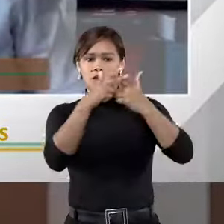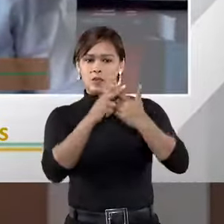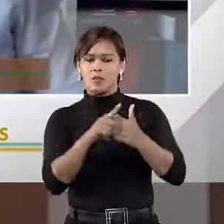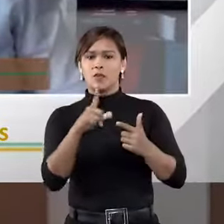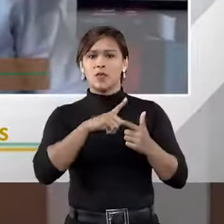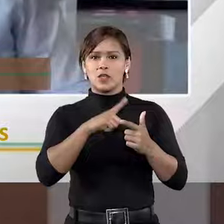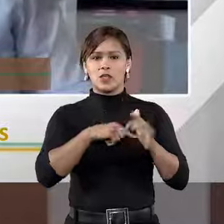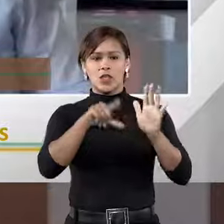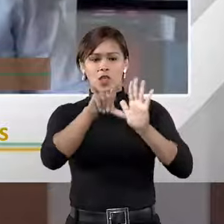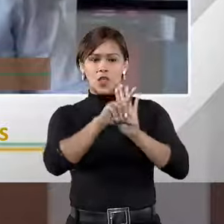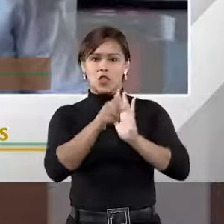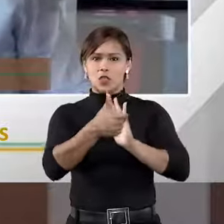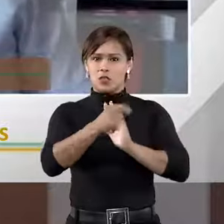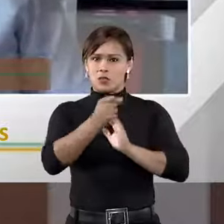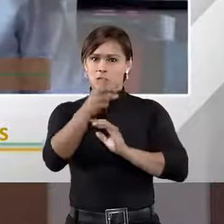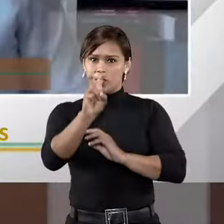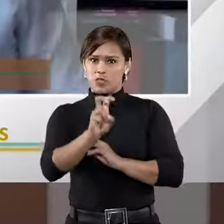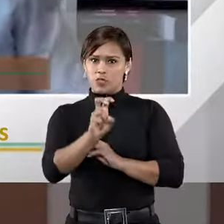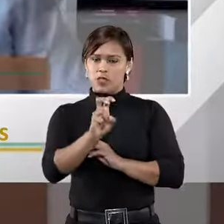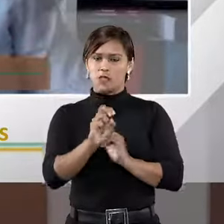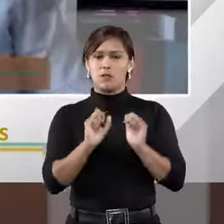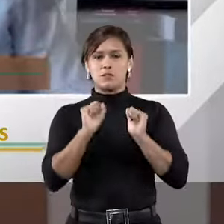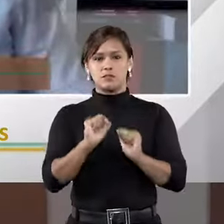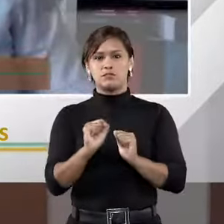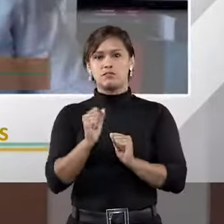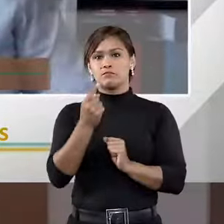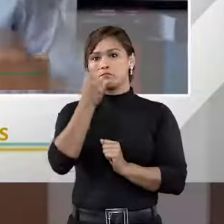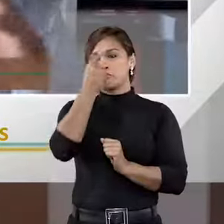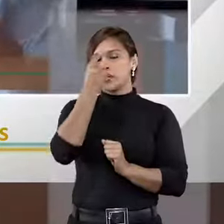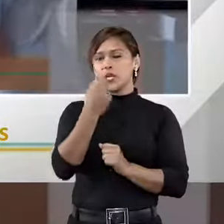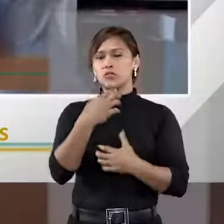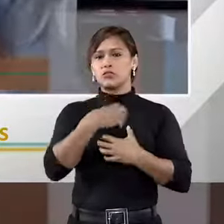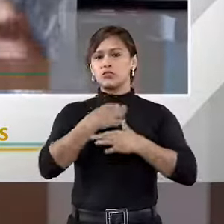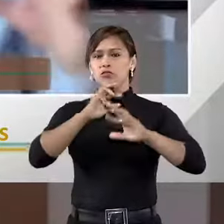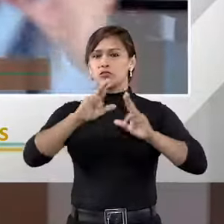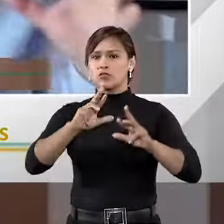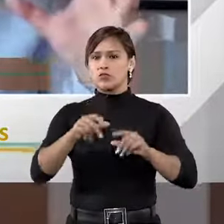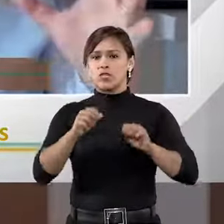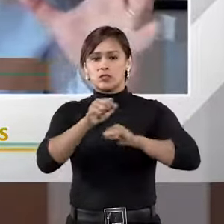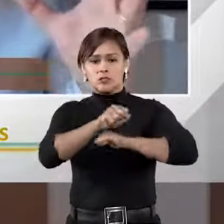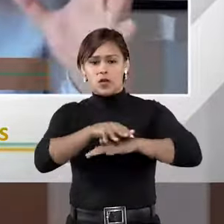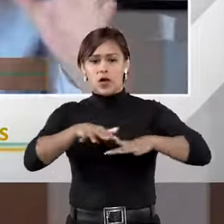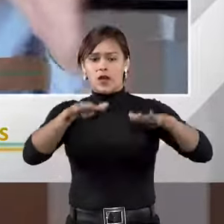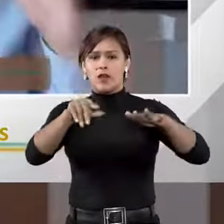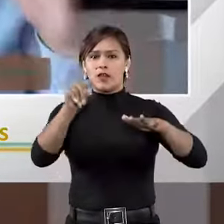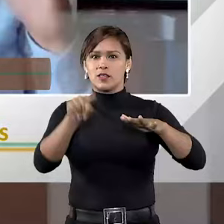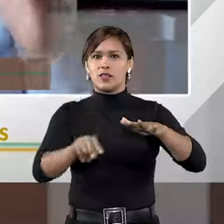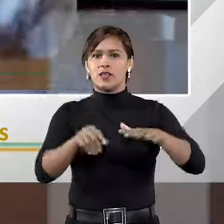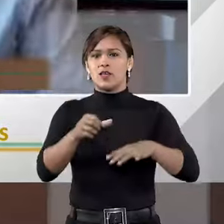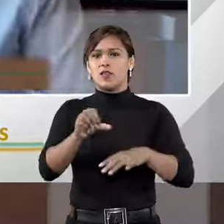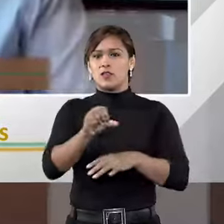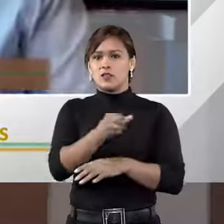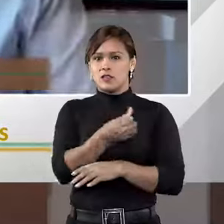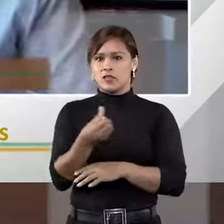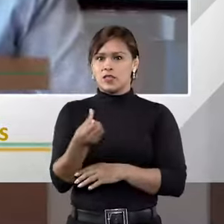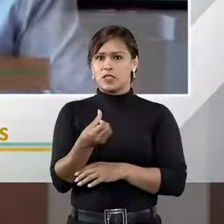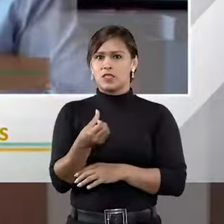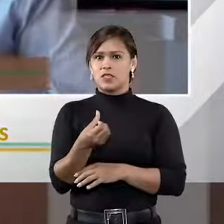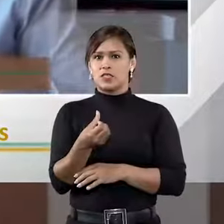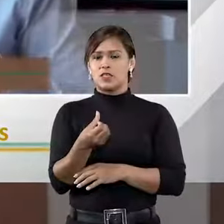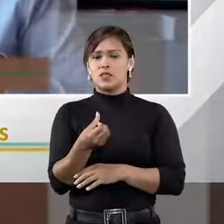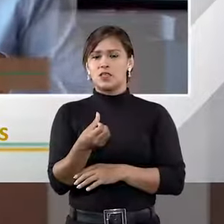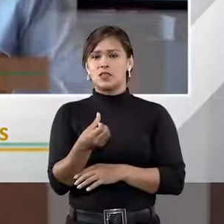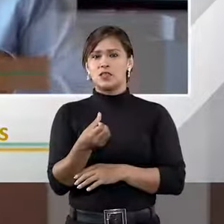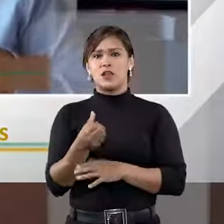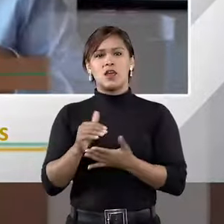que Talamini falou de 2015, talvez se pense de outra forma, se expanda. Em 96, muito provavelmente ninguém